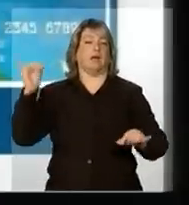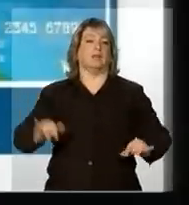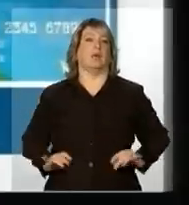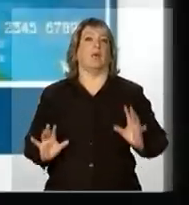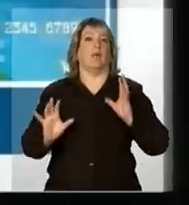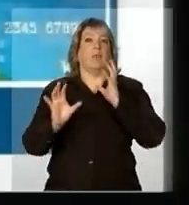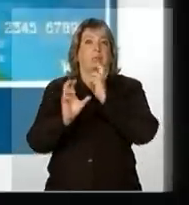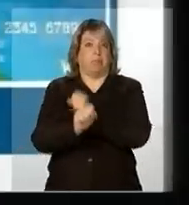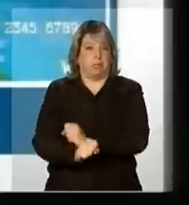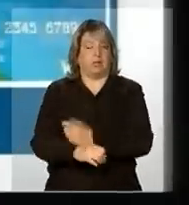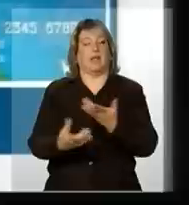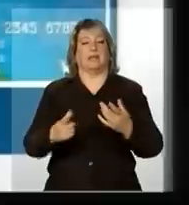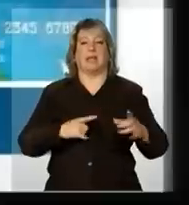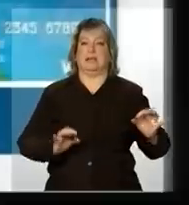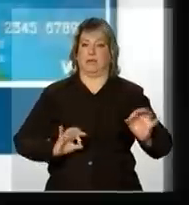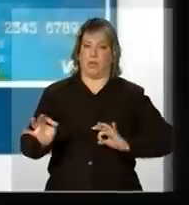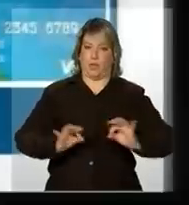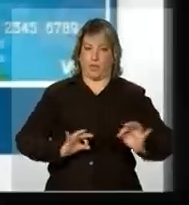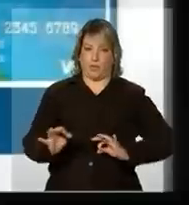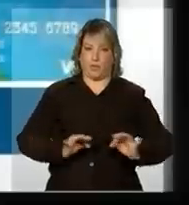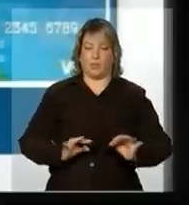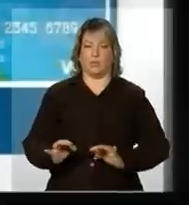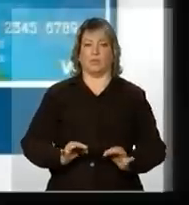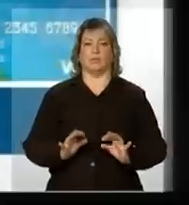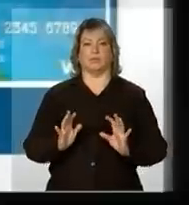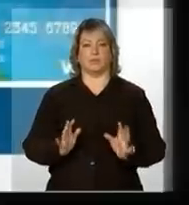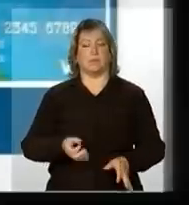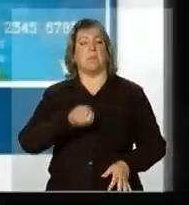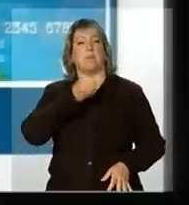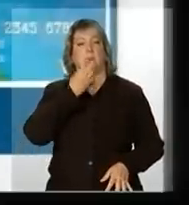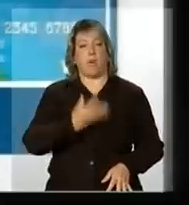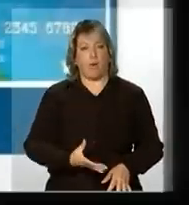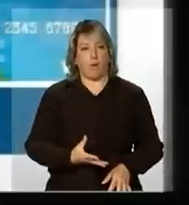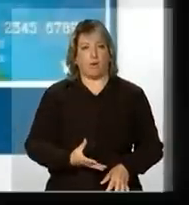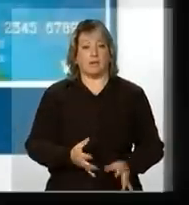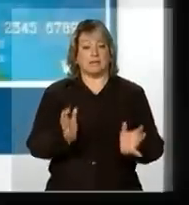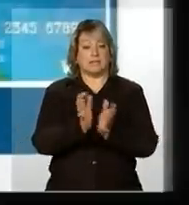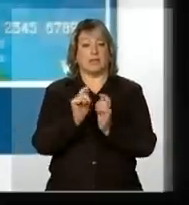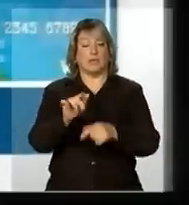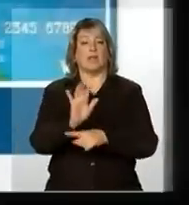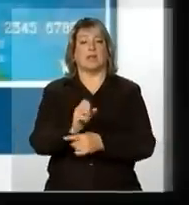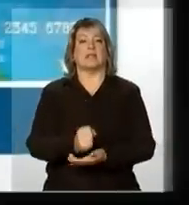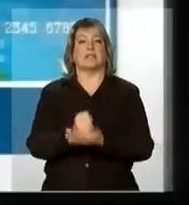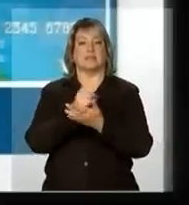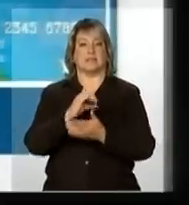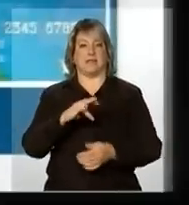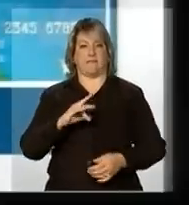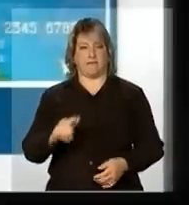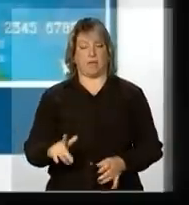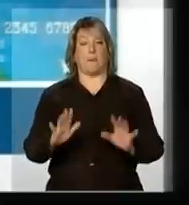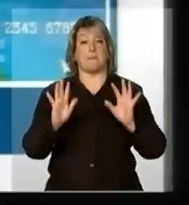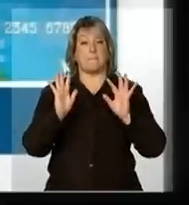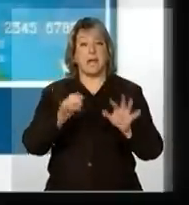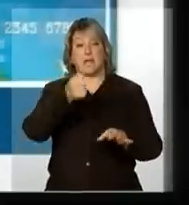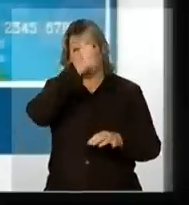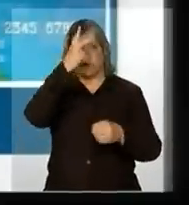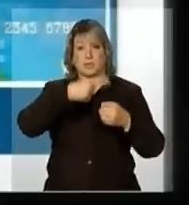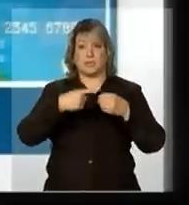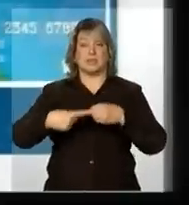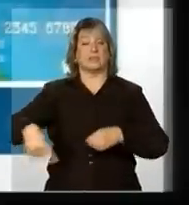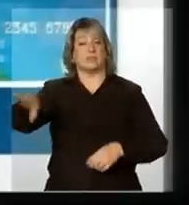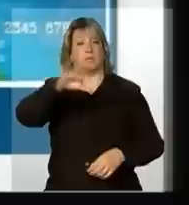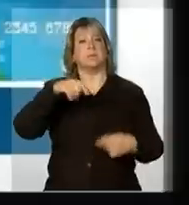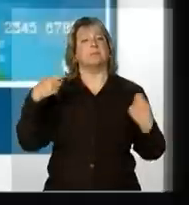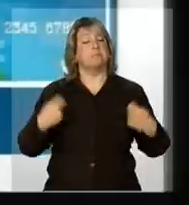razoável organização no setor de defesa civil. Mas os municípios ainda precisam